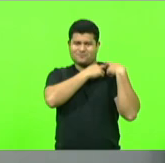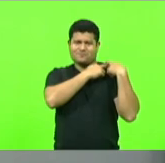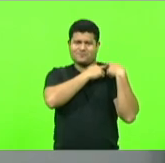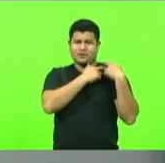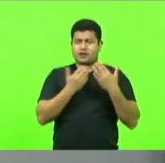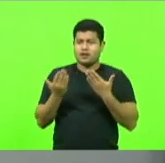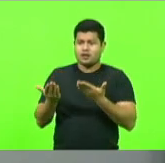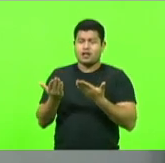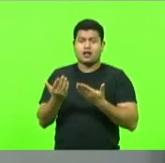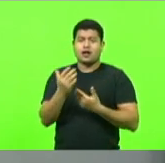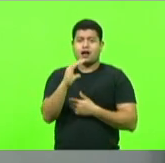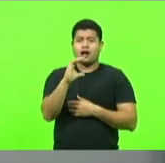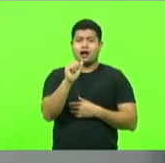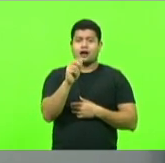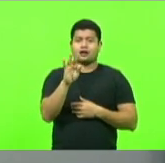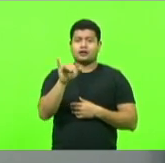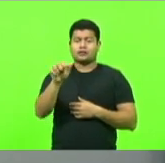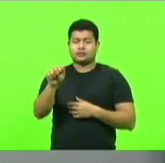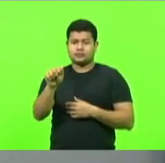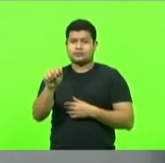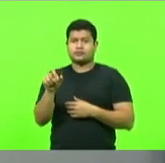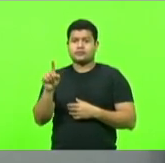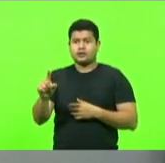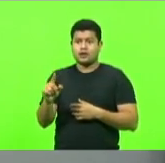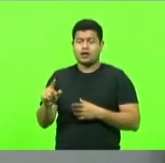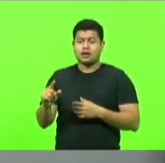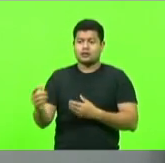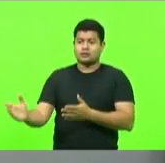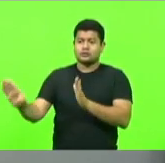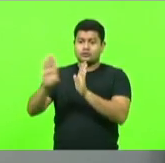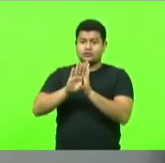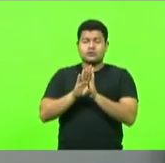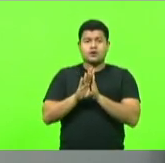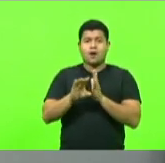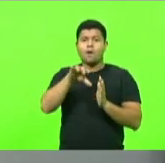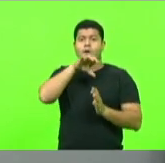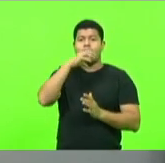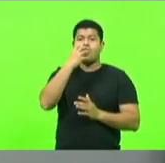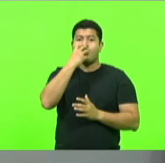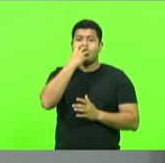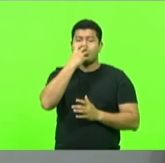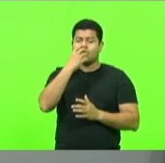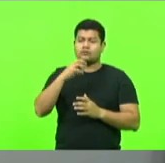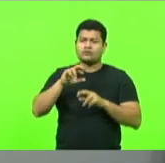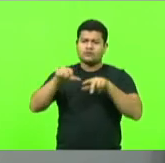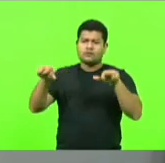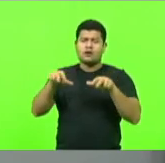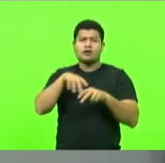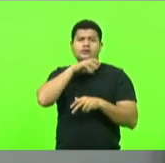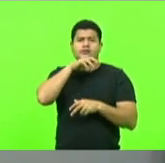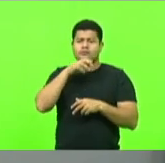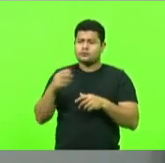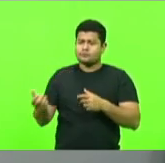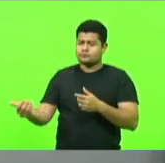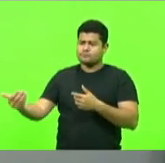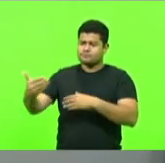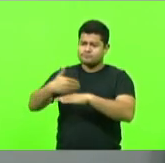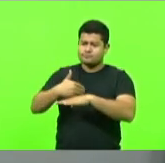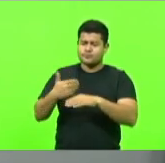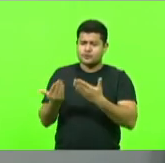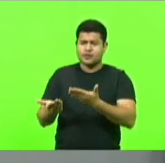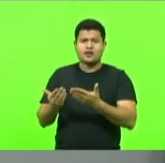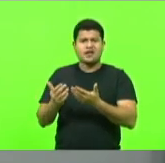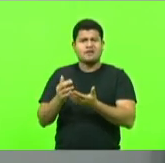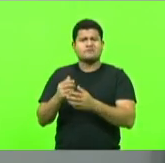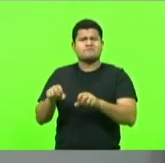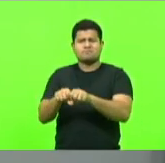altamente prejudicados, ela agora está com eles como tutora e eles já tiveram um